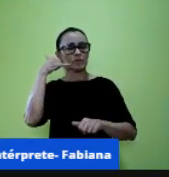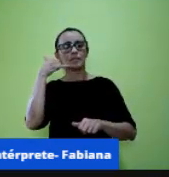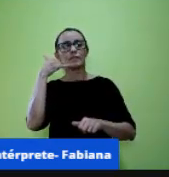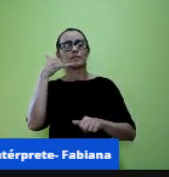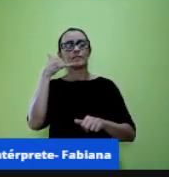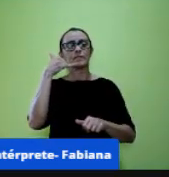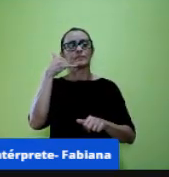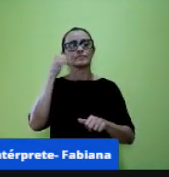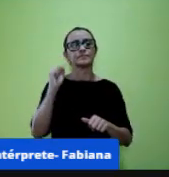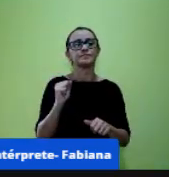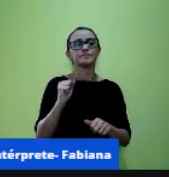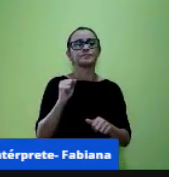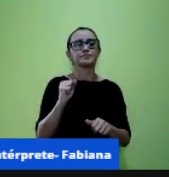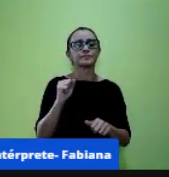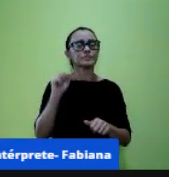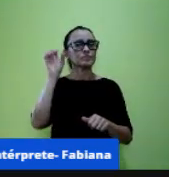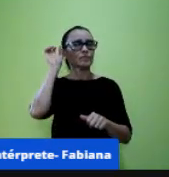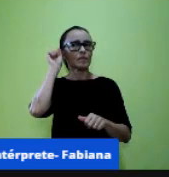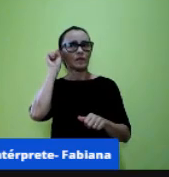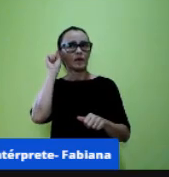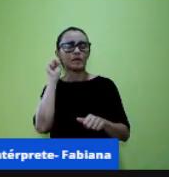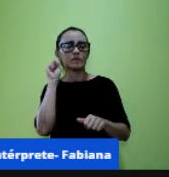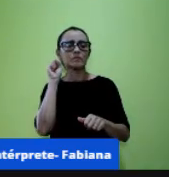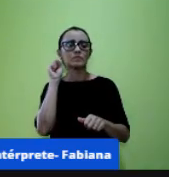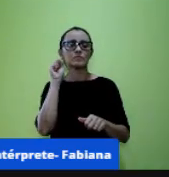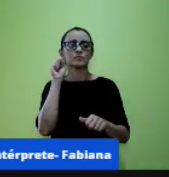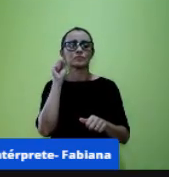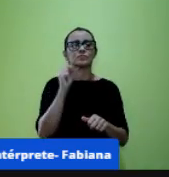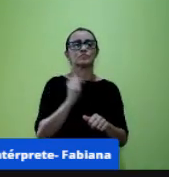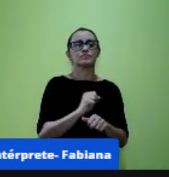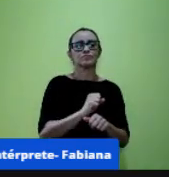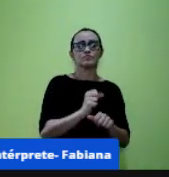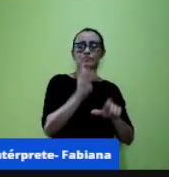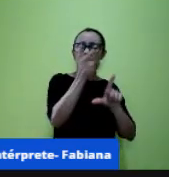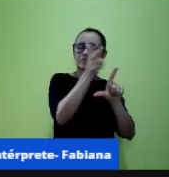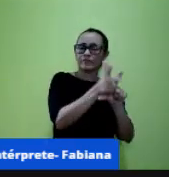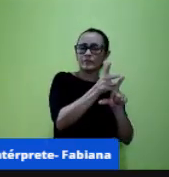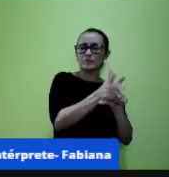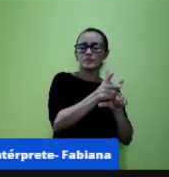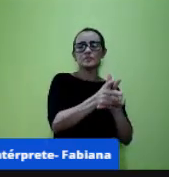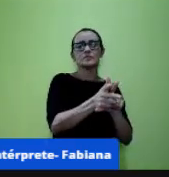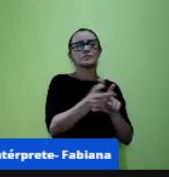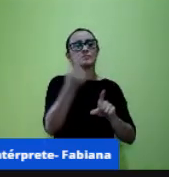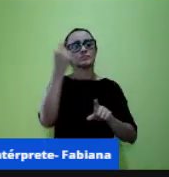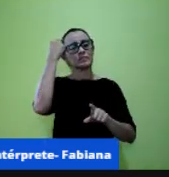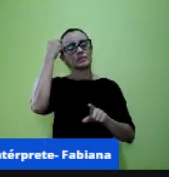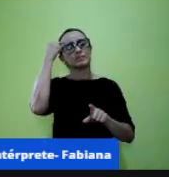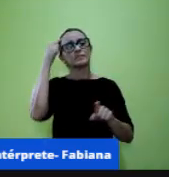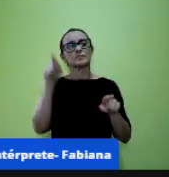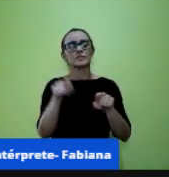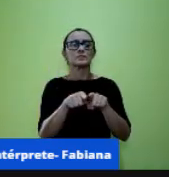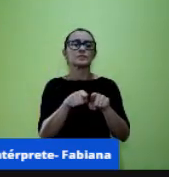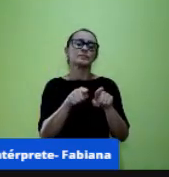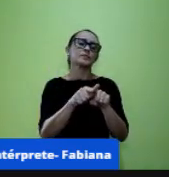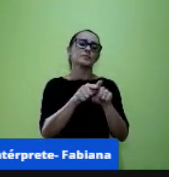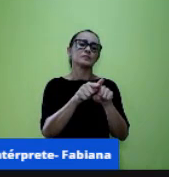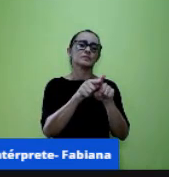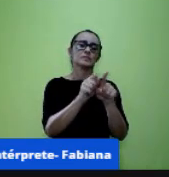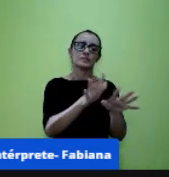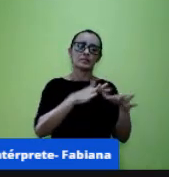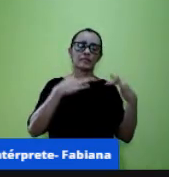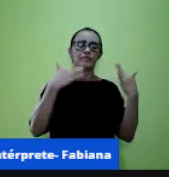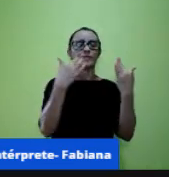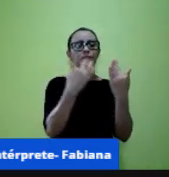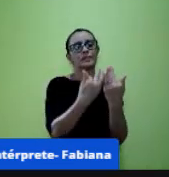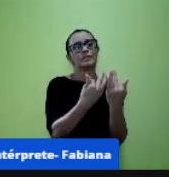uso de áudio ouvir um áudio ver um vídeo vamos pensar também nesses pais nesses avós que